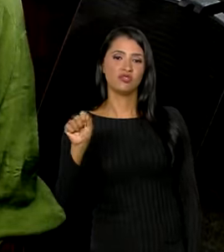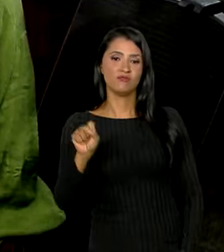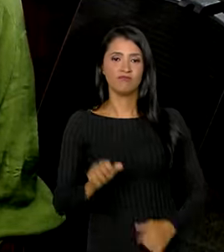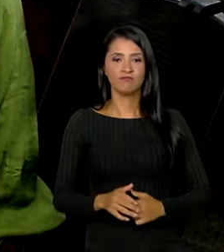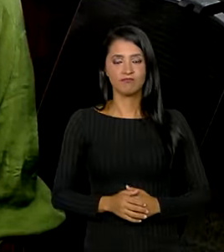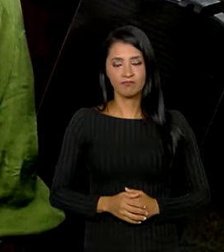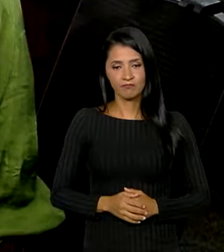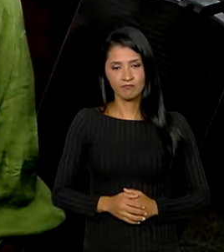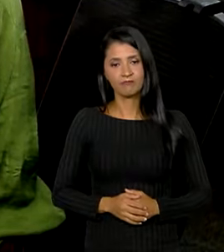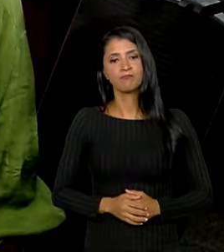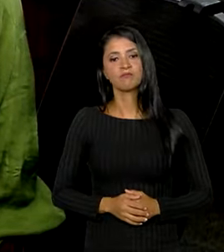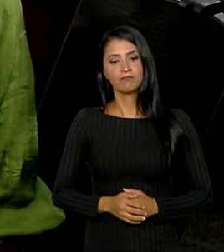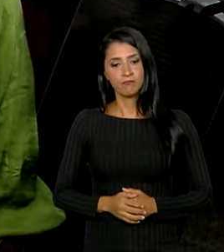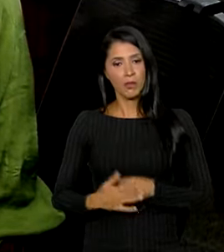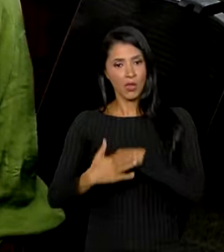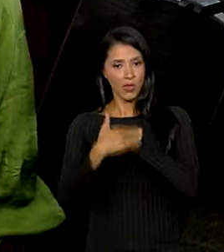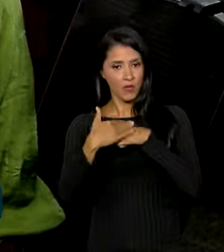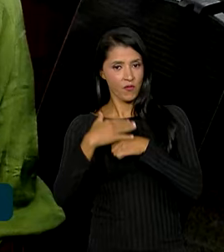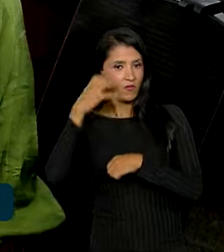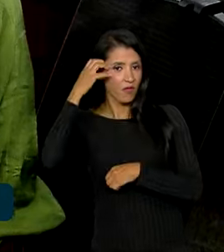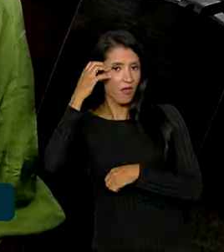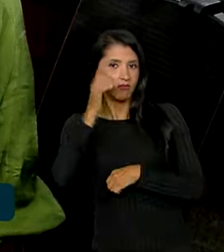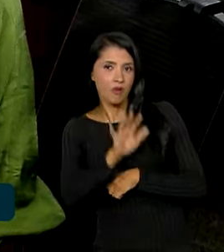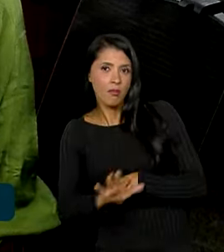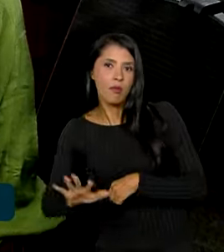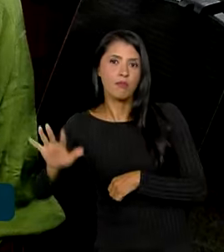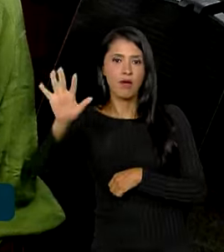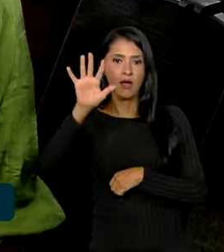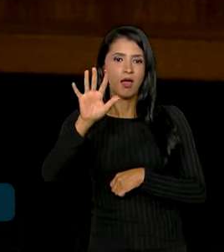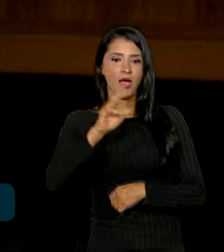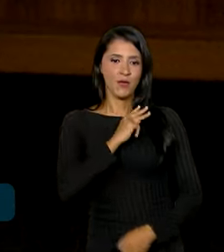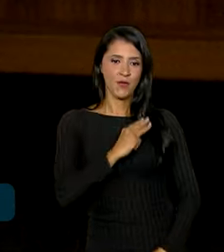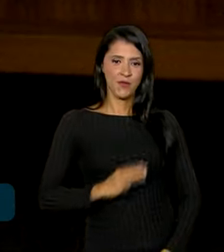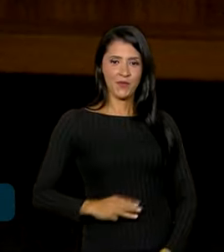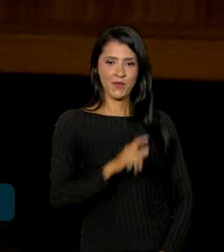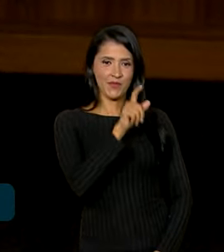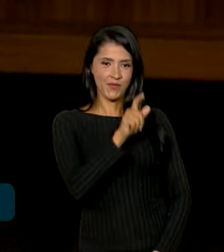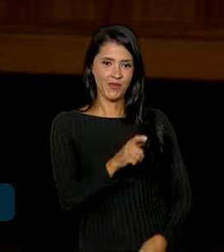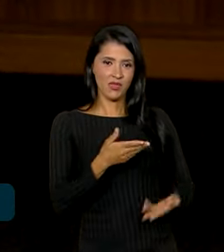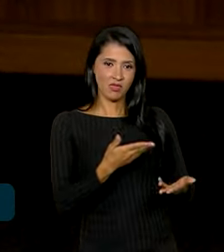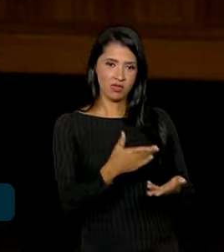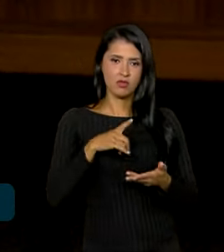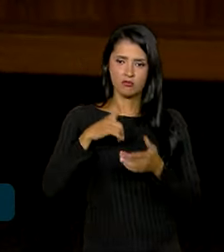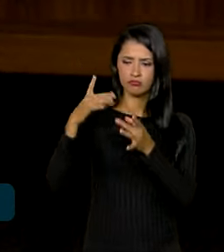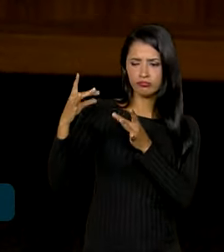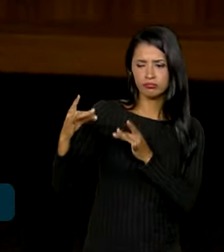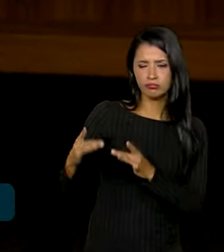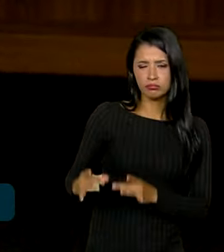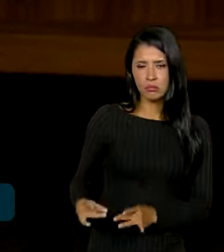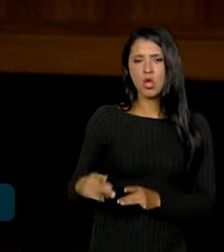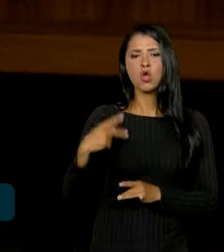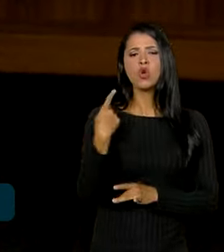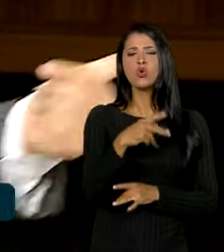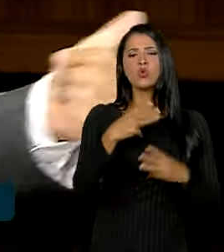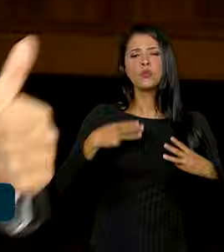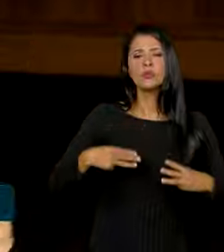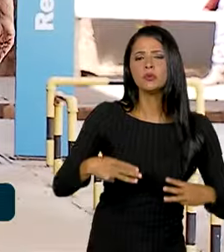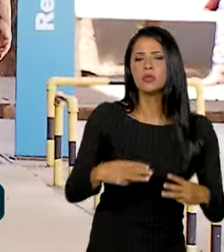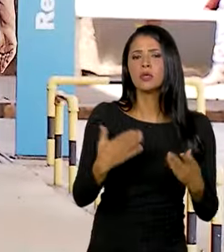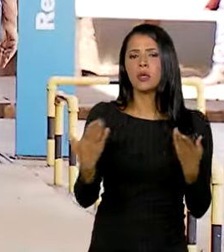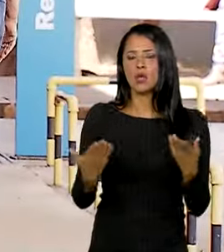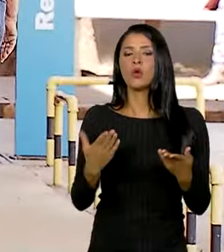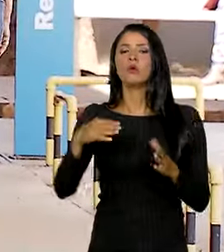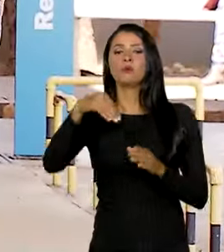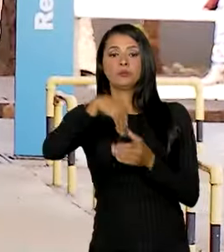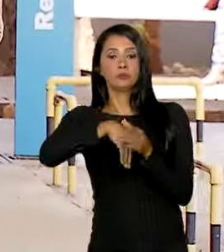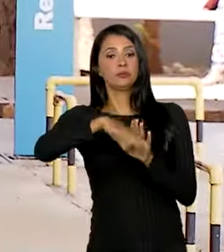Na conversa com radialistas de todo o país, o ministro Carlos Lupe detalhou as ações da pasta, entre elas o